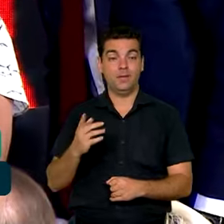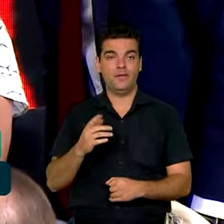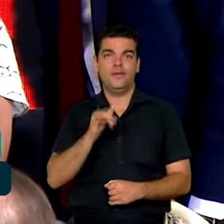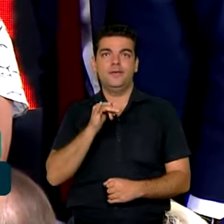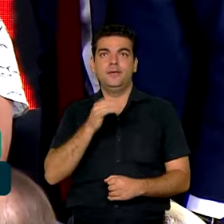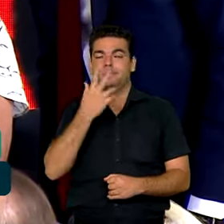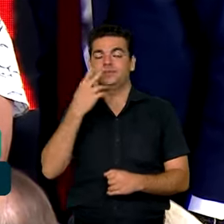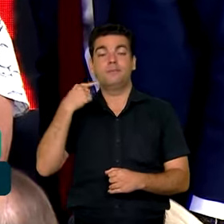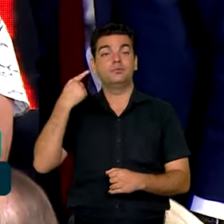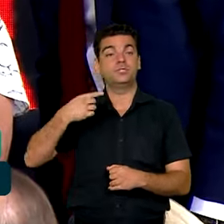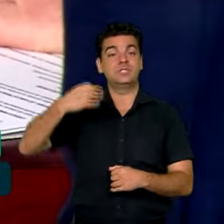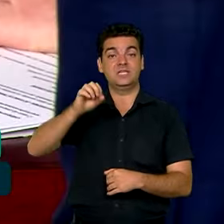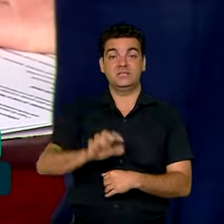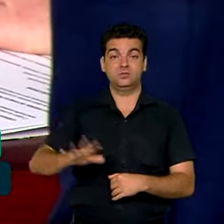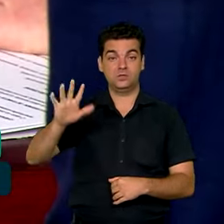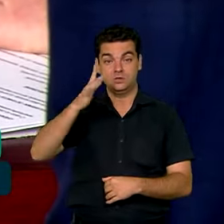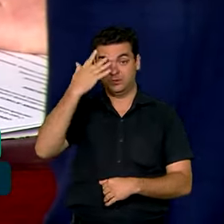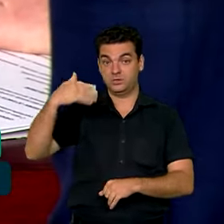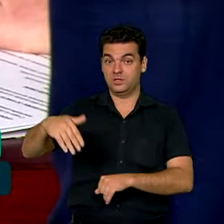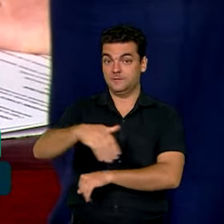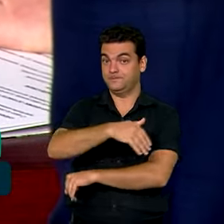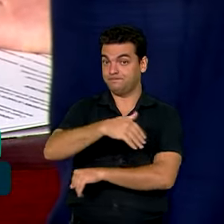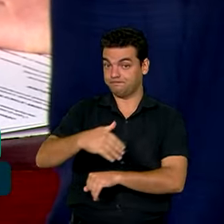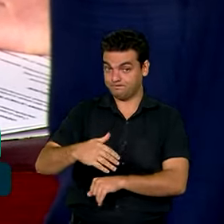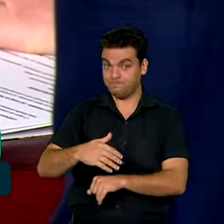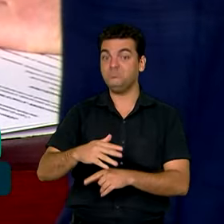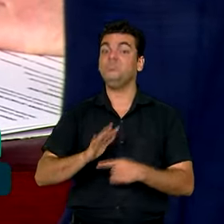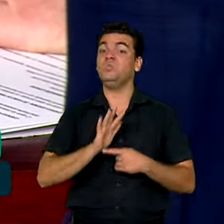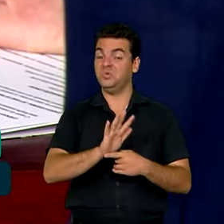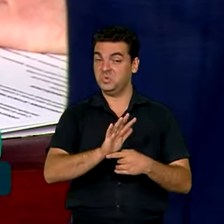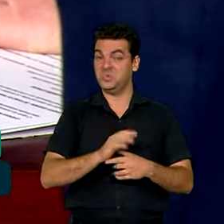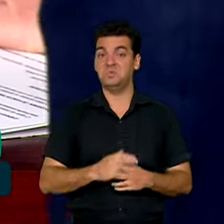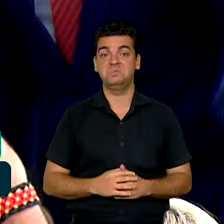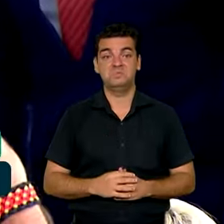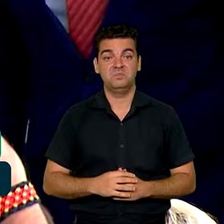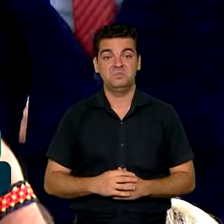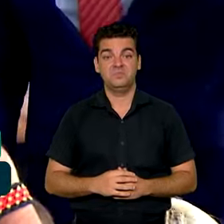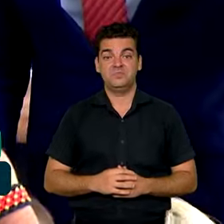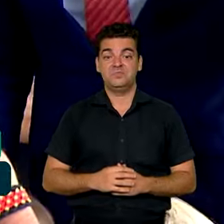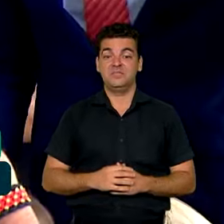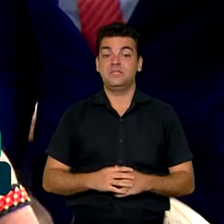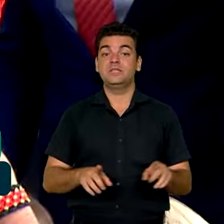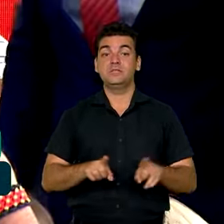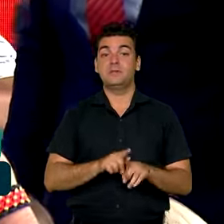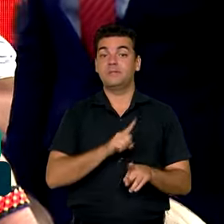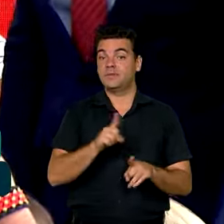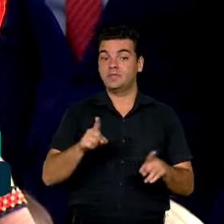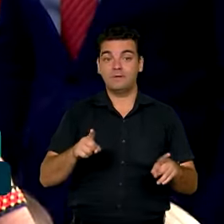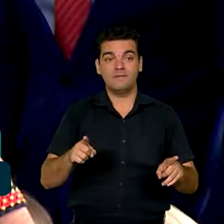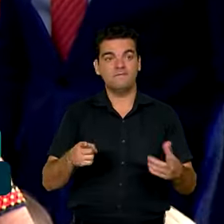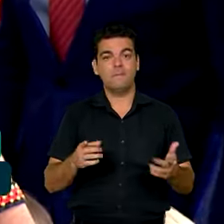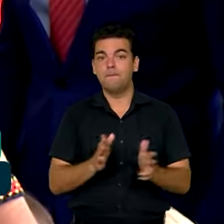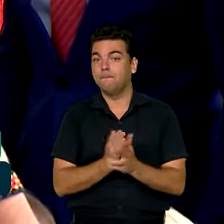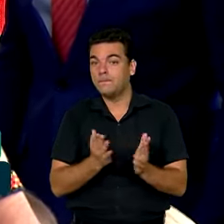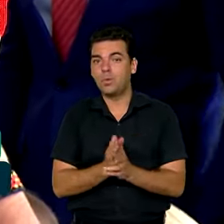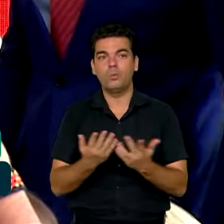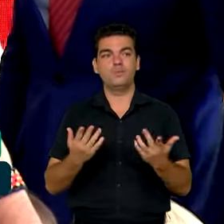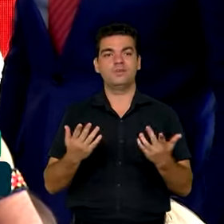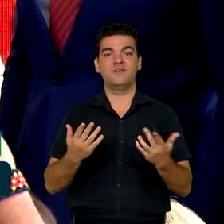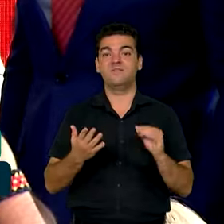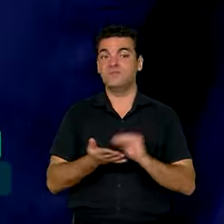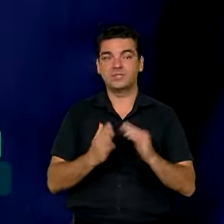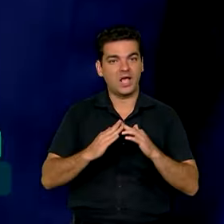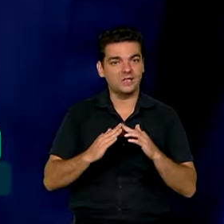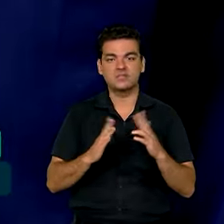efetivar a política nacional para a população em situação de rua e combater a miséria e a falta de